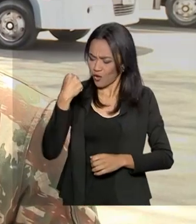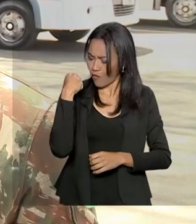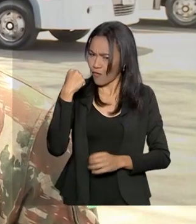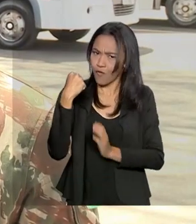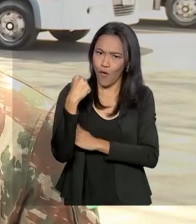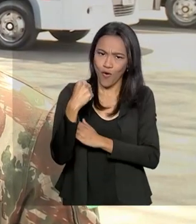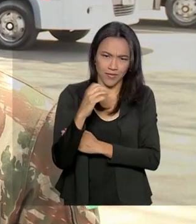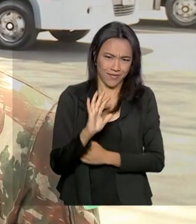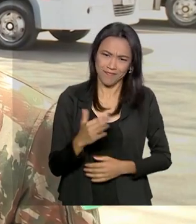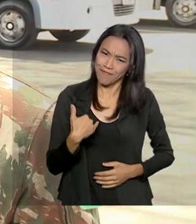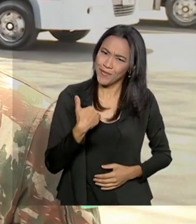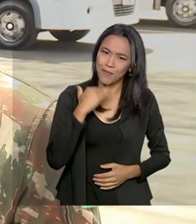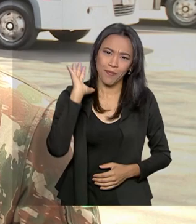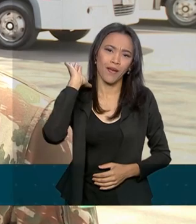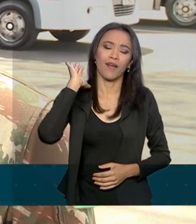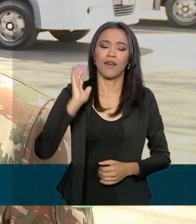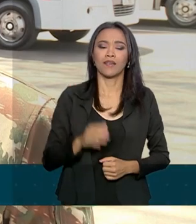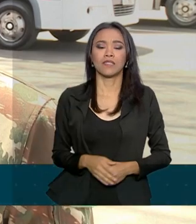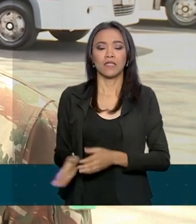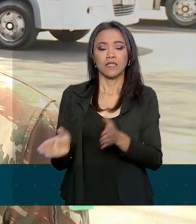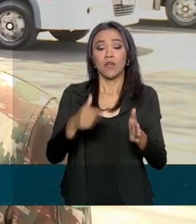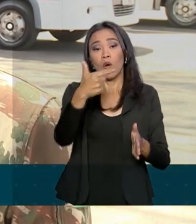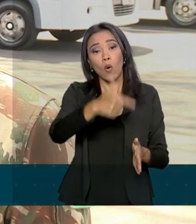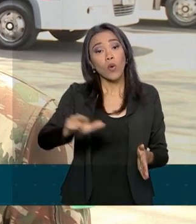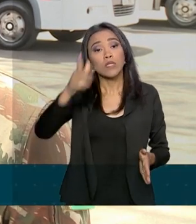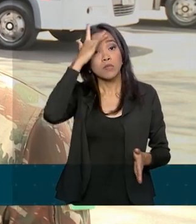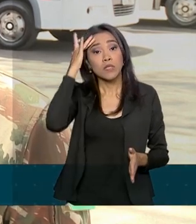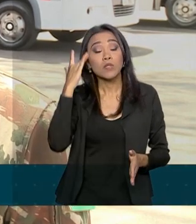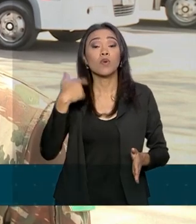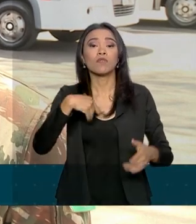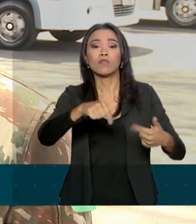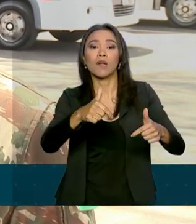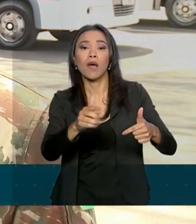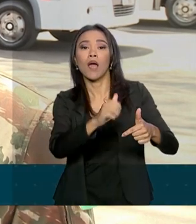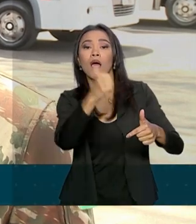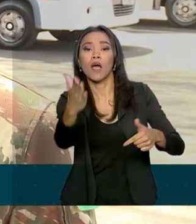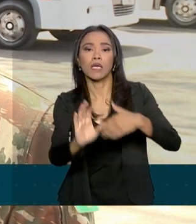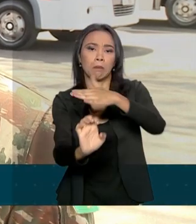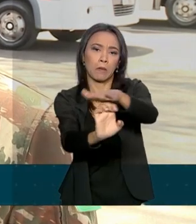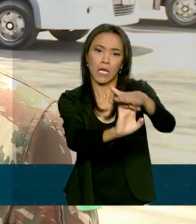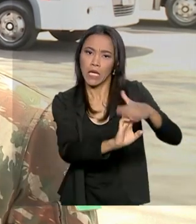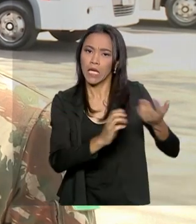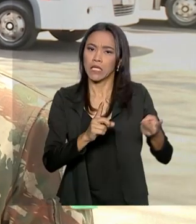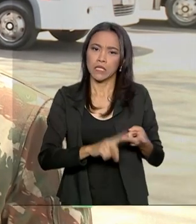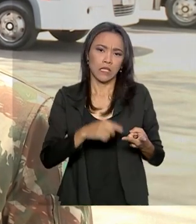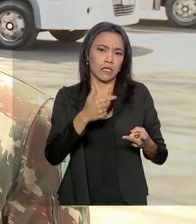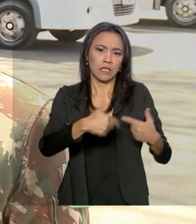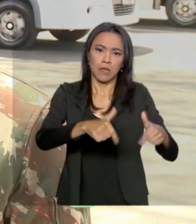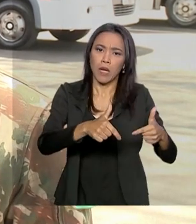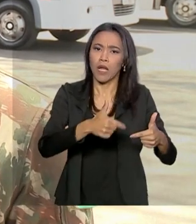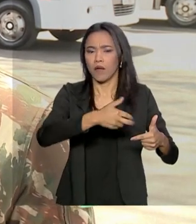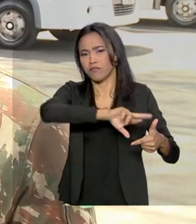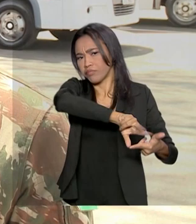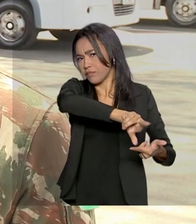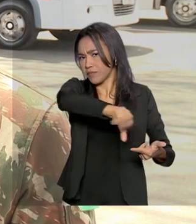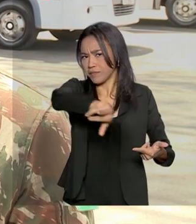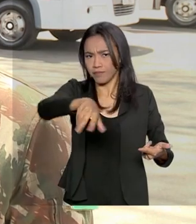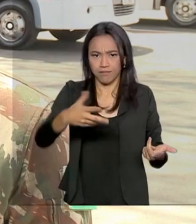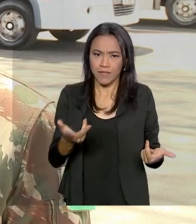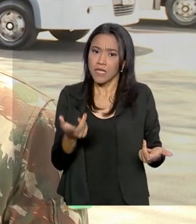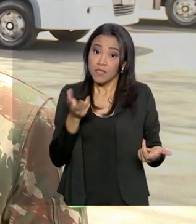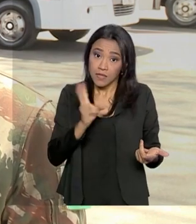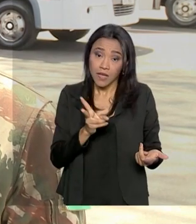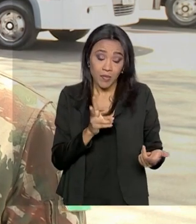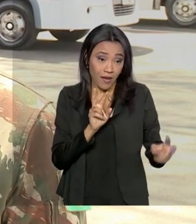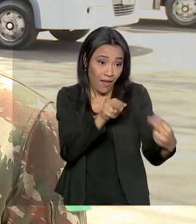Alguns seguem carreiras em outros órgãos, outros vão trabalhar para empresas, para transportadoras. E a está sempre encontrando